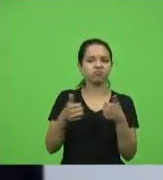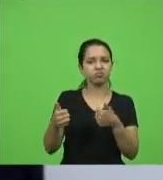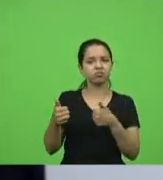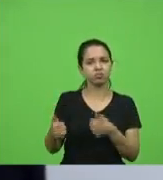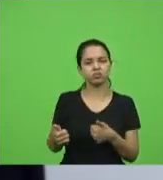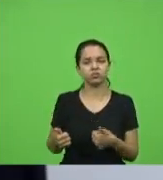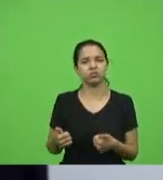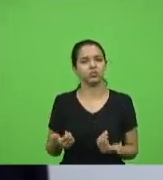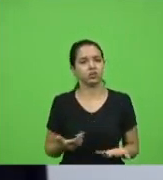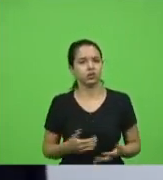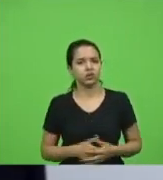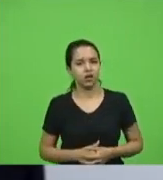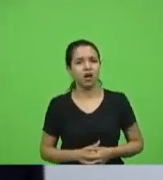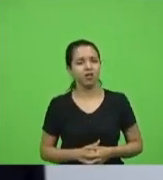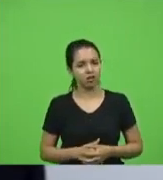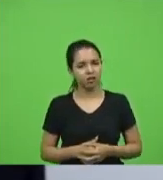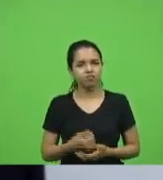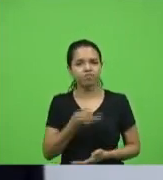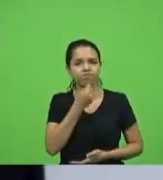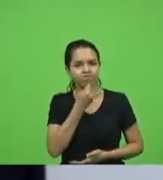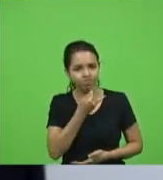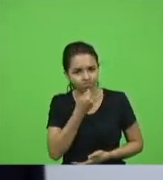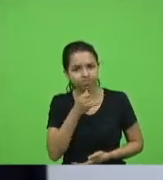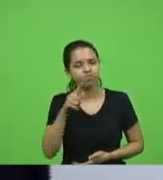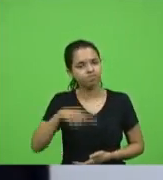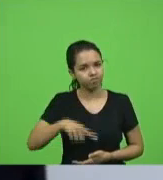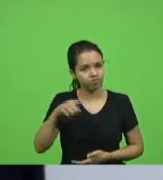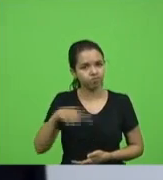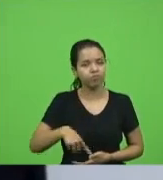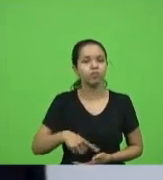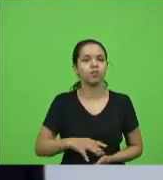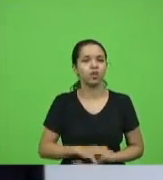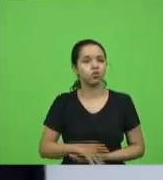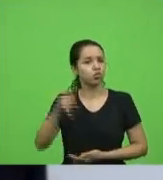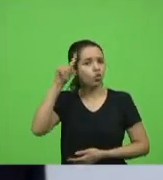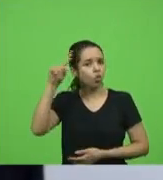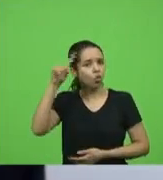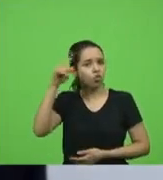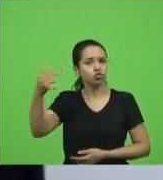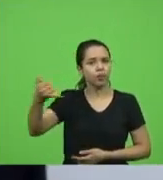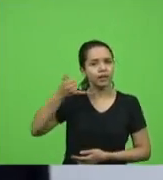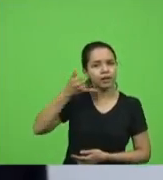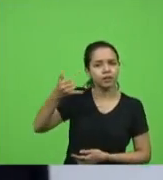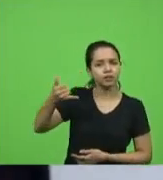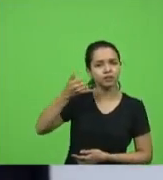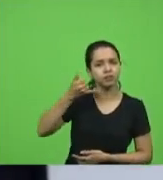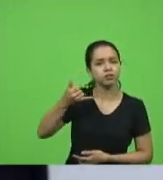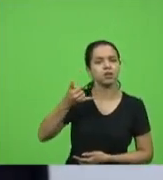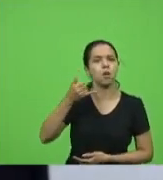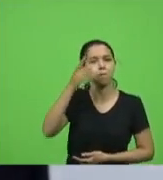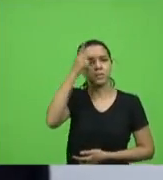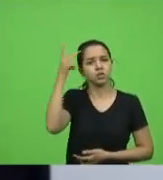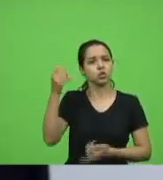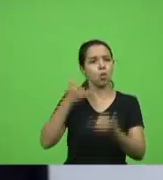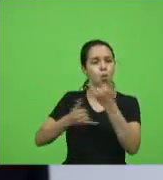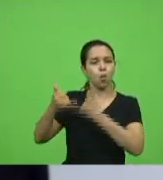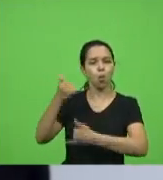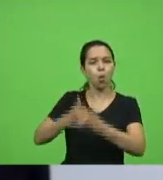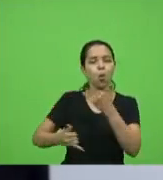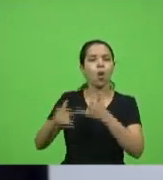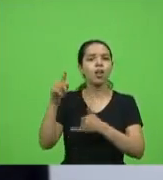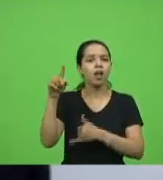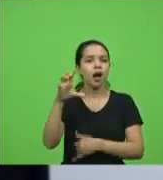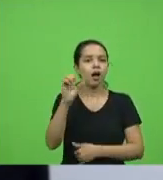realmente é chocante é triste é todo dia uma ligação pessoas me ligando de Campoerê